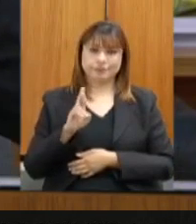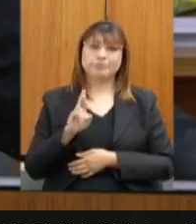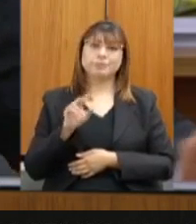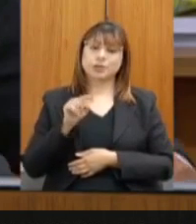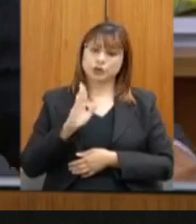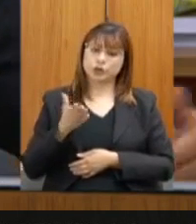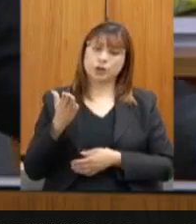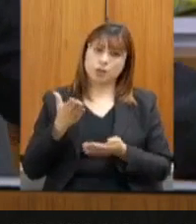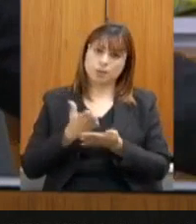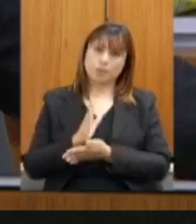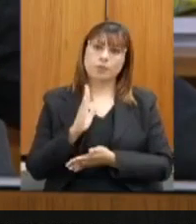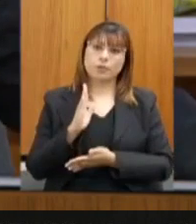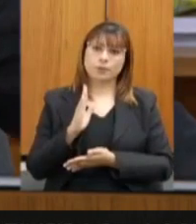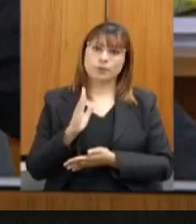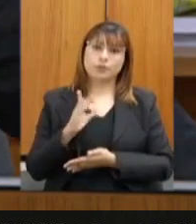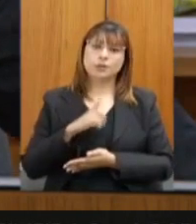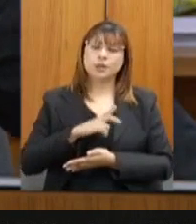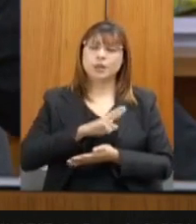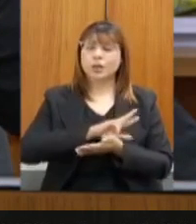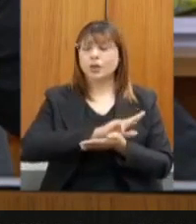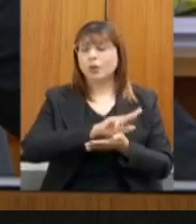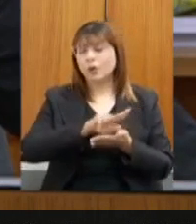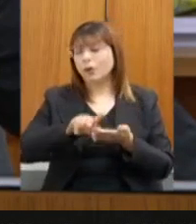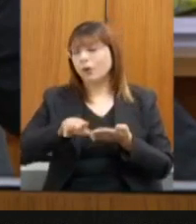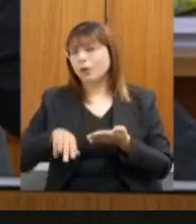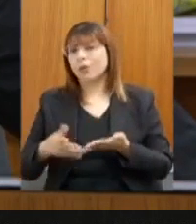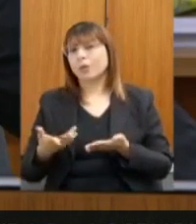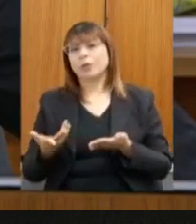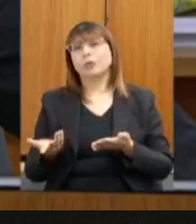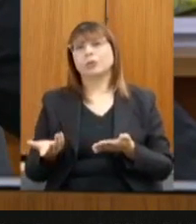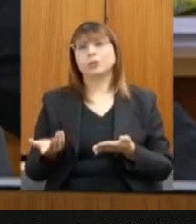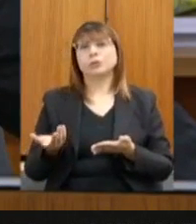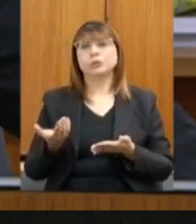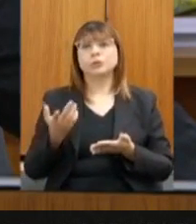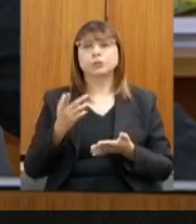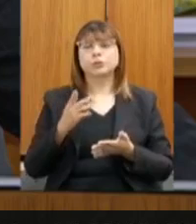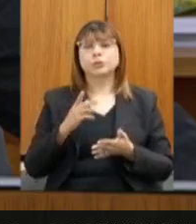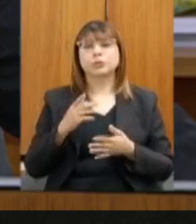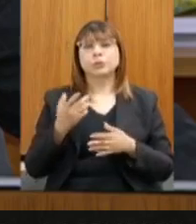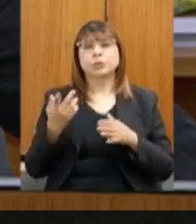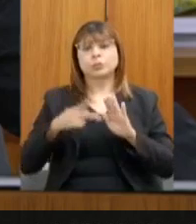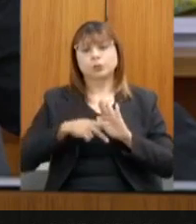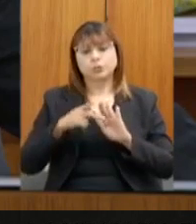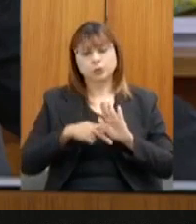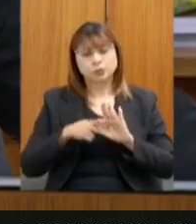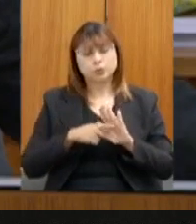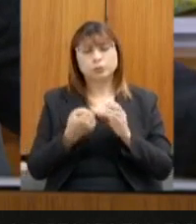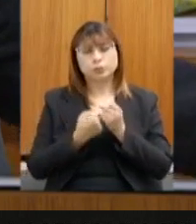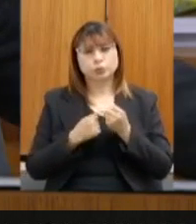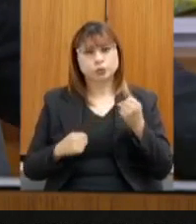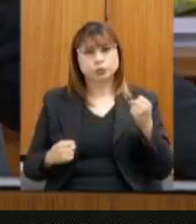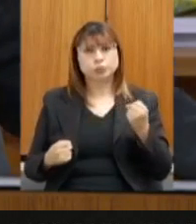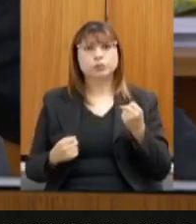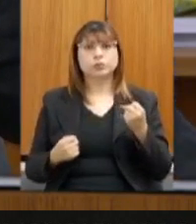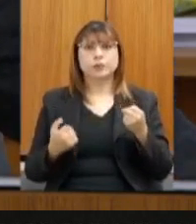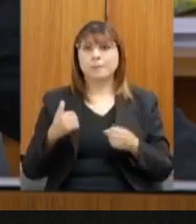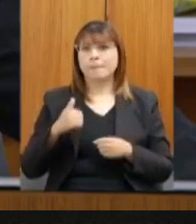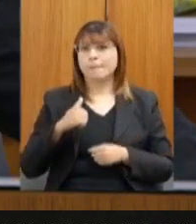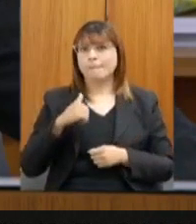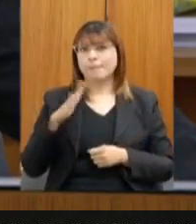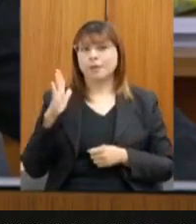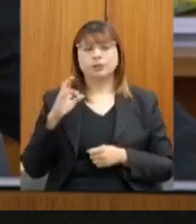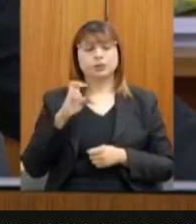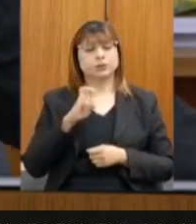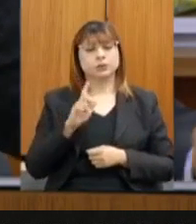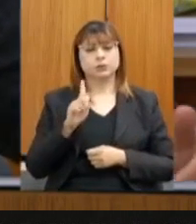aprovado. Tem outros tantos projetos grandes que dariam até mais de 5